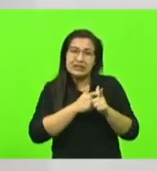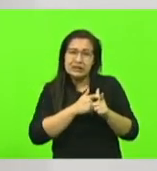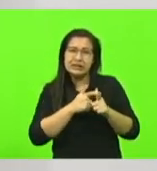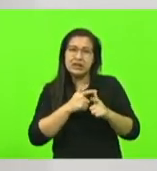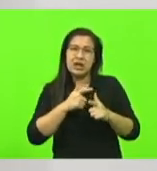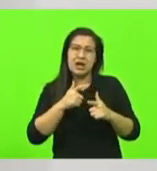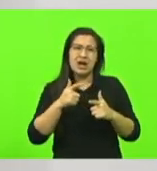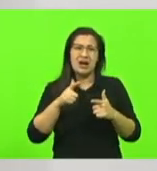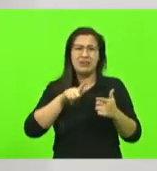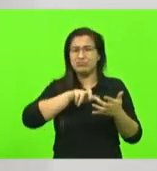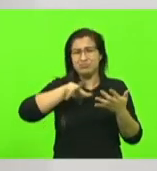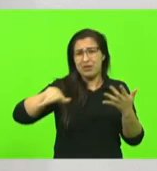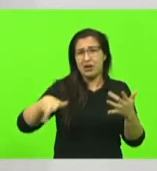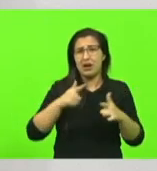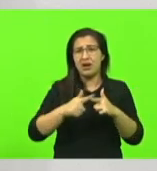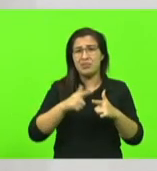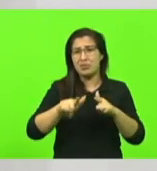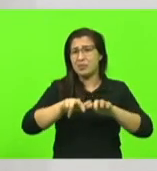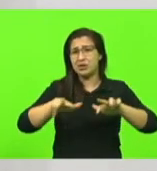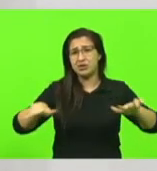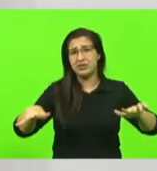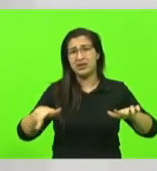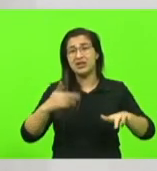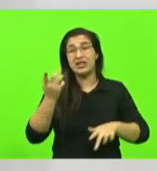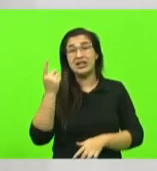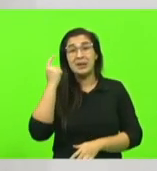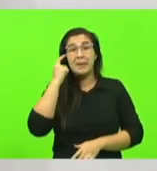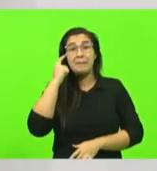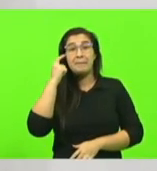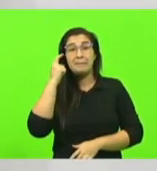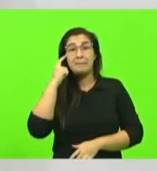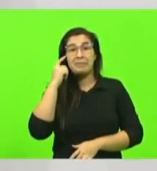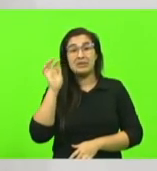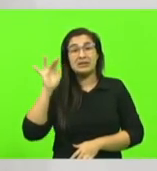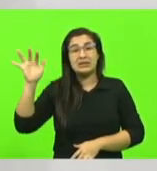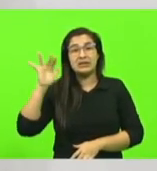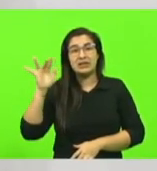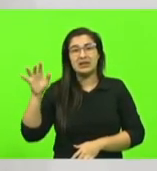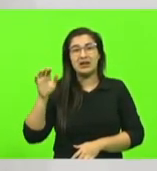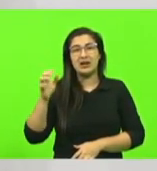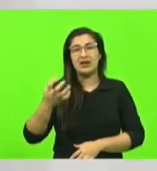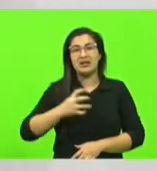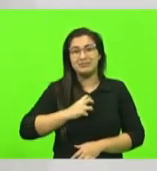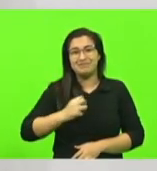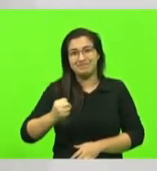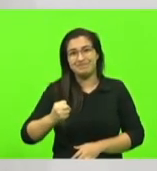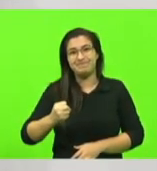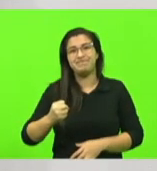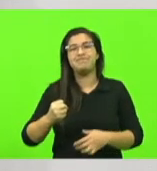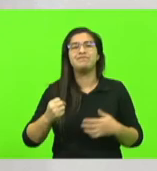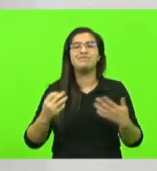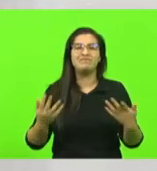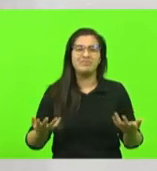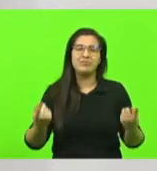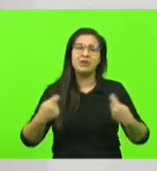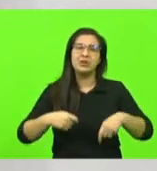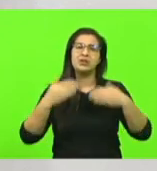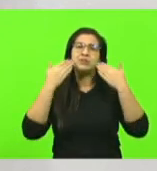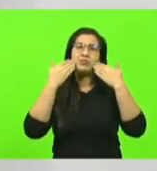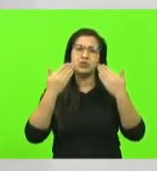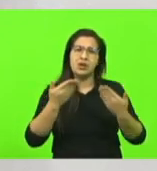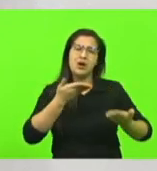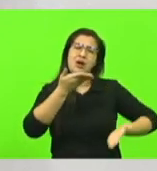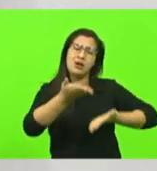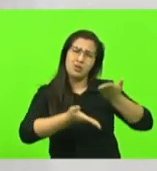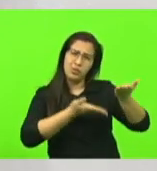também acabam sendo levadas ao suicídio e nós temos que mostrar que esse não é o caminho cuidar com a